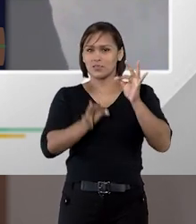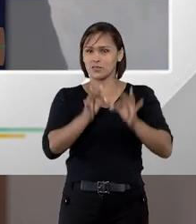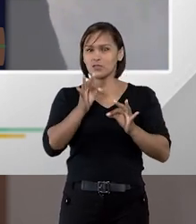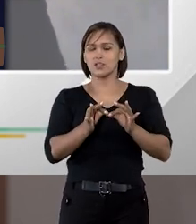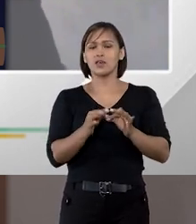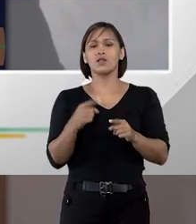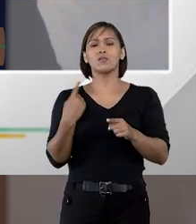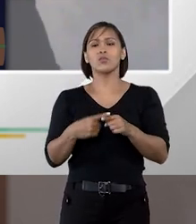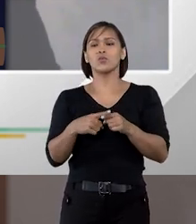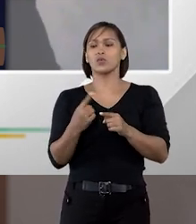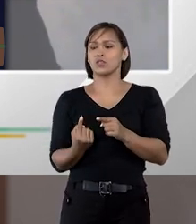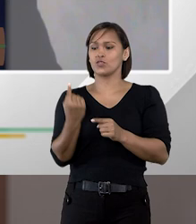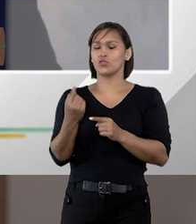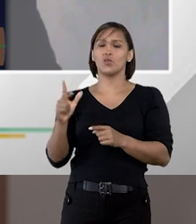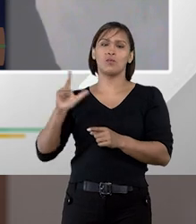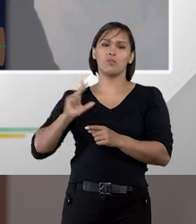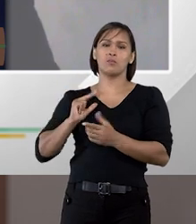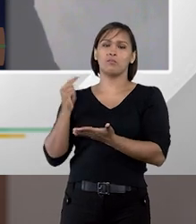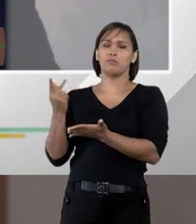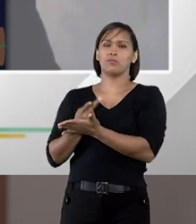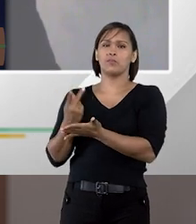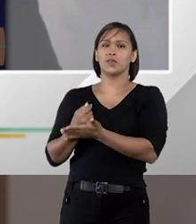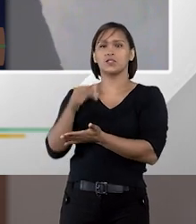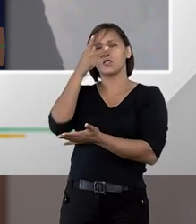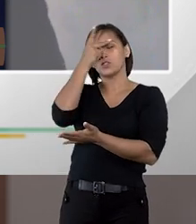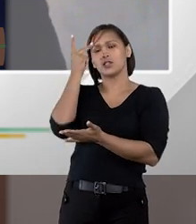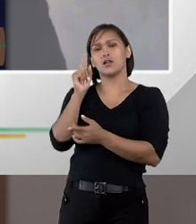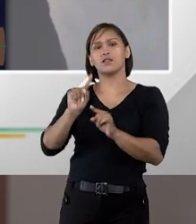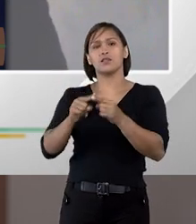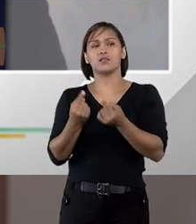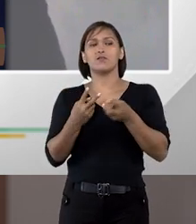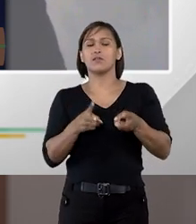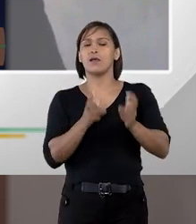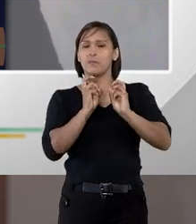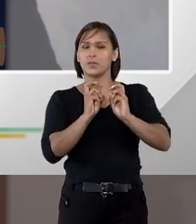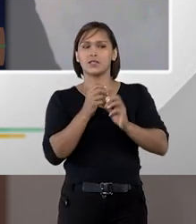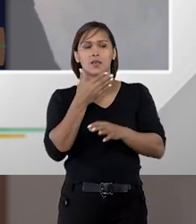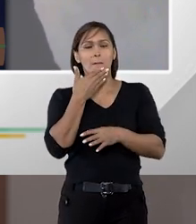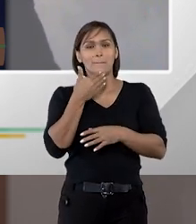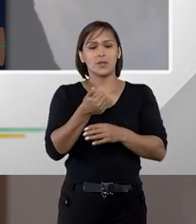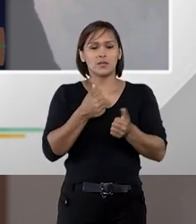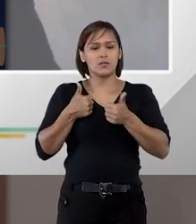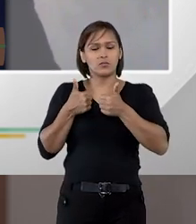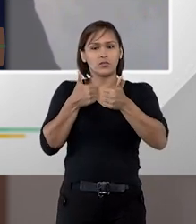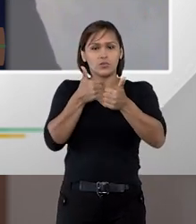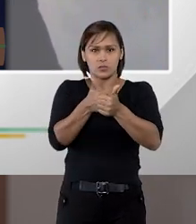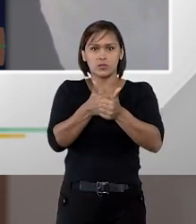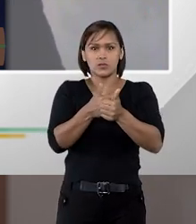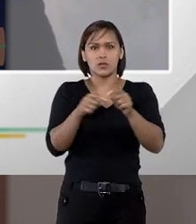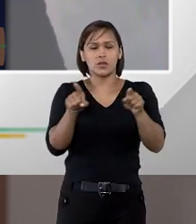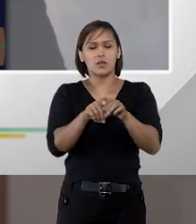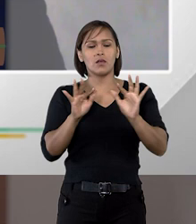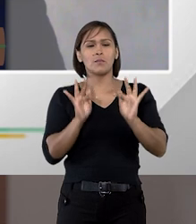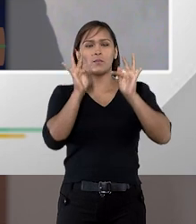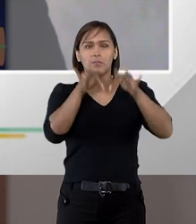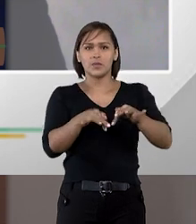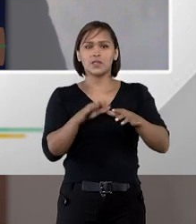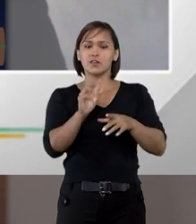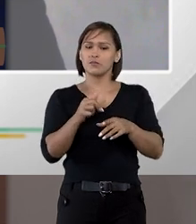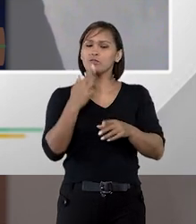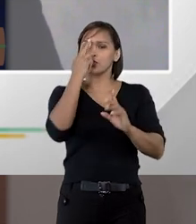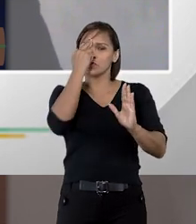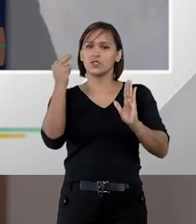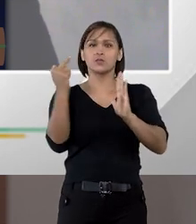jurídica por conta de um ato praticado por um determinado agente. Então você consegue identificar melhor as condutas, inclusive, para fins,